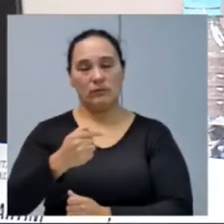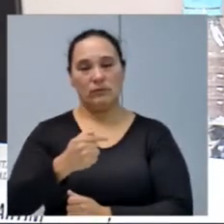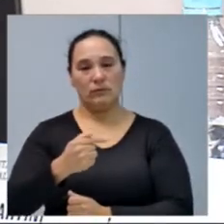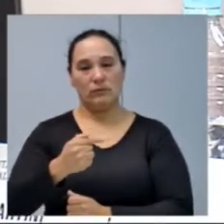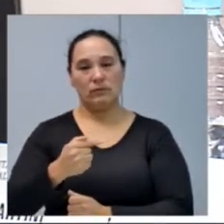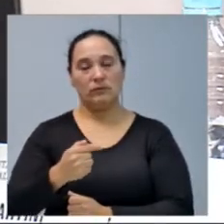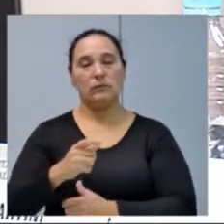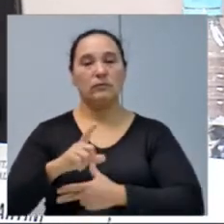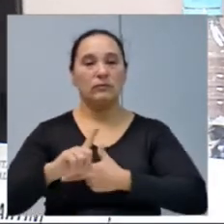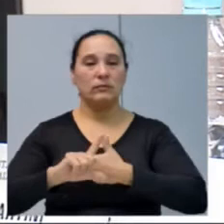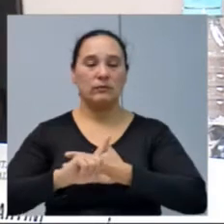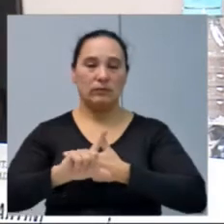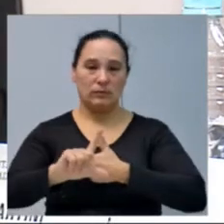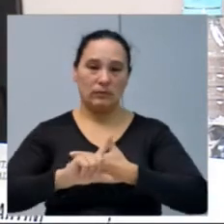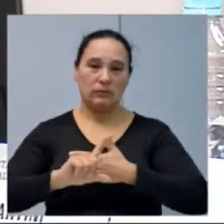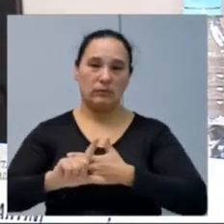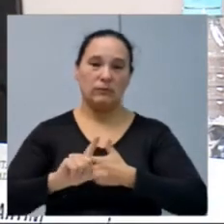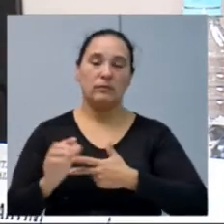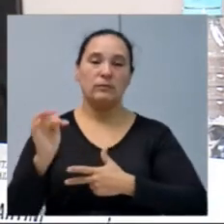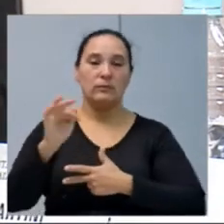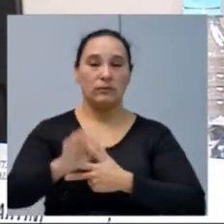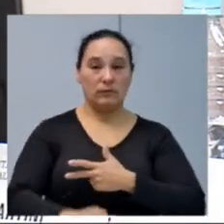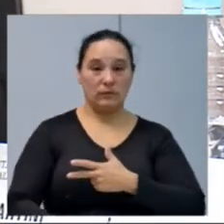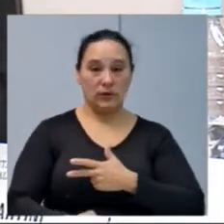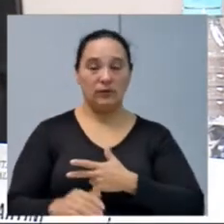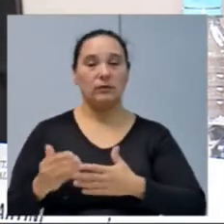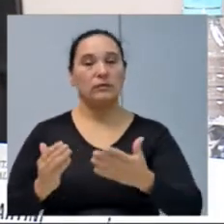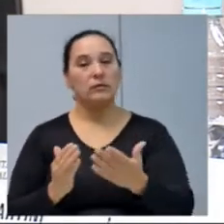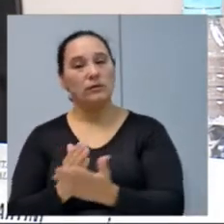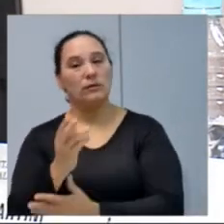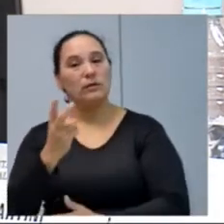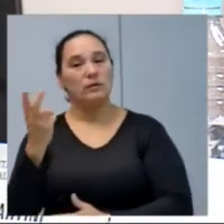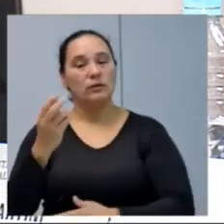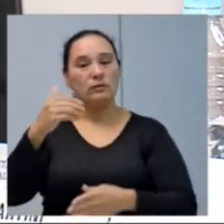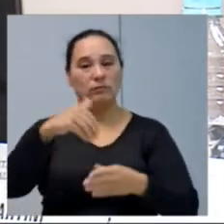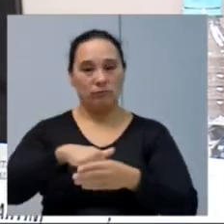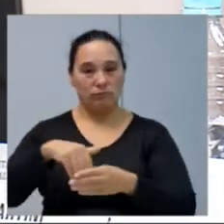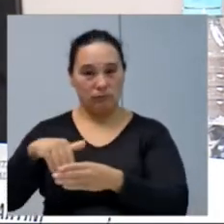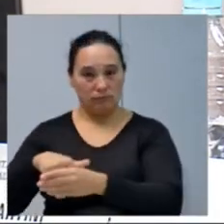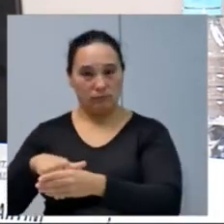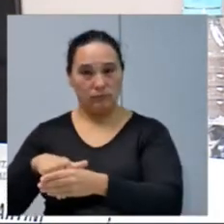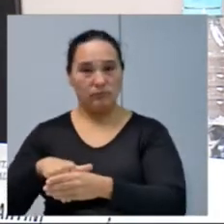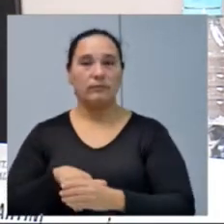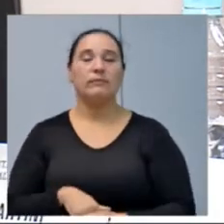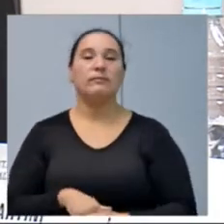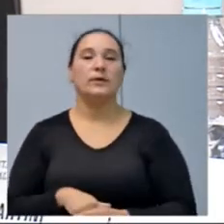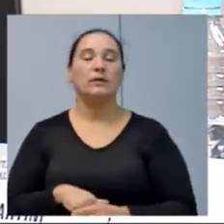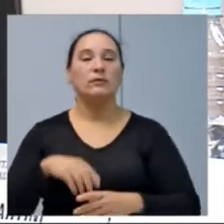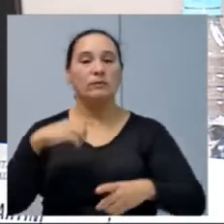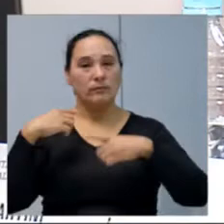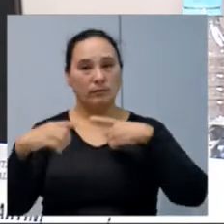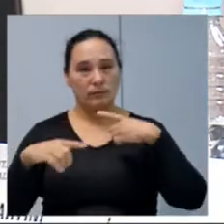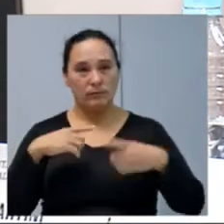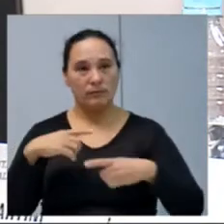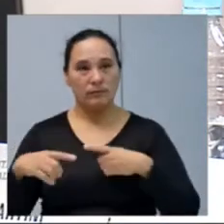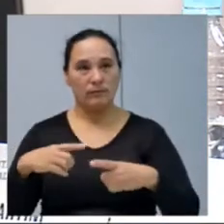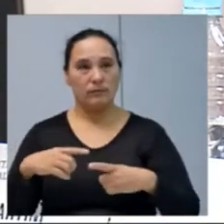do Poder Executivo, em redação final, caso sejam aprovados em segunda votação. Está em discussão.